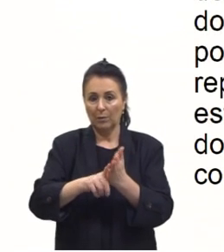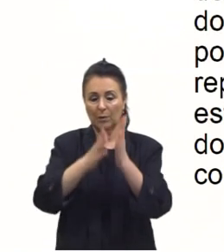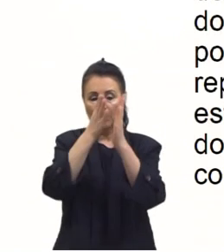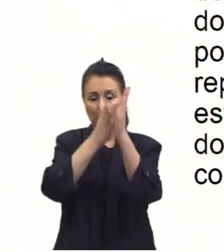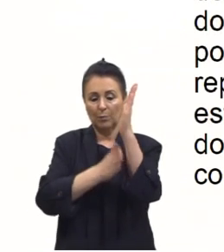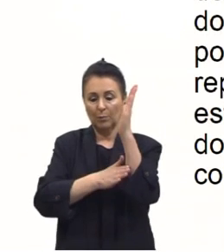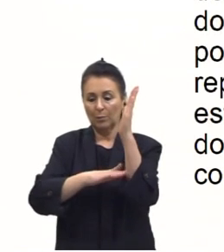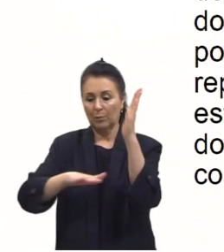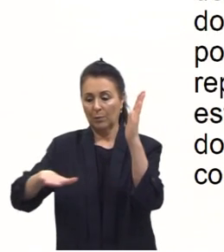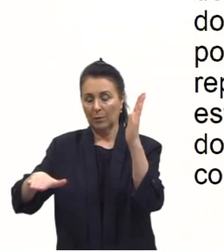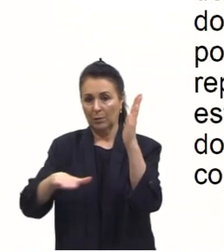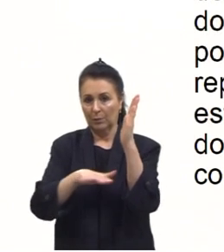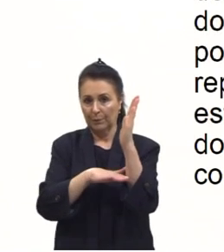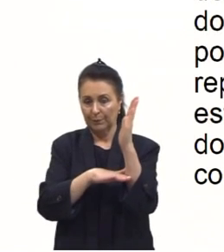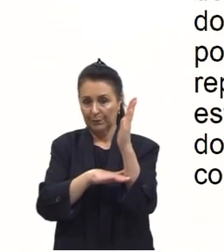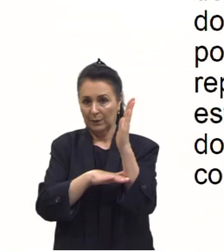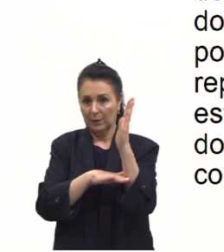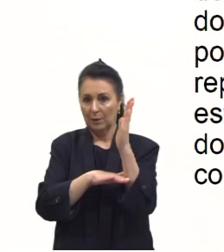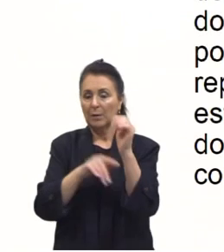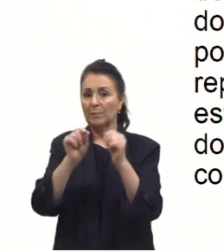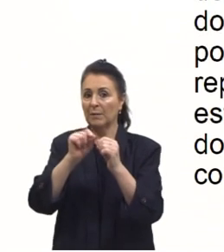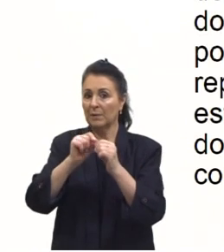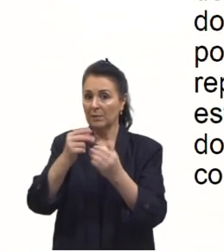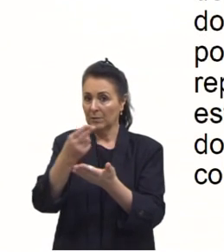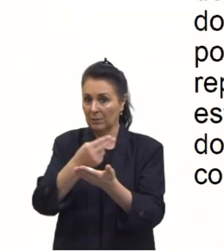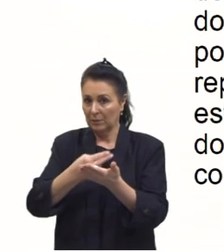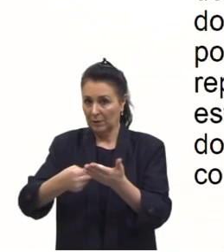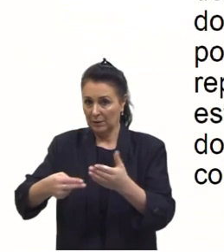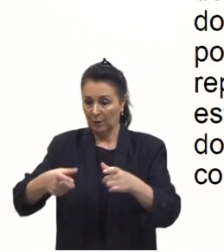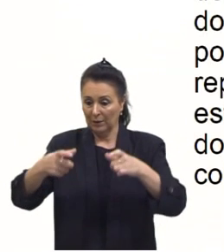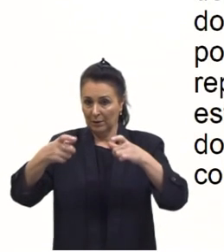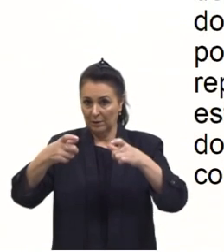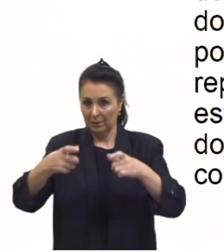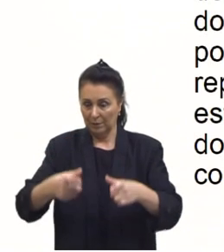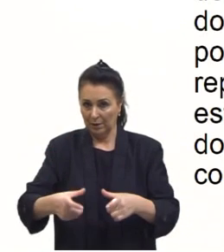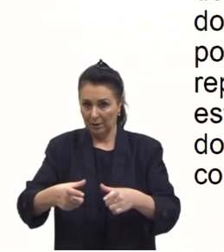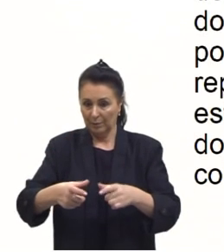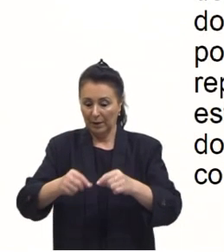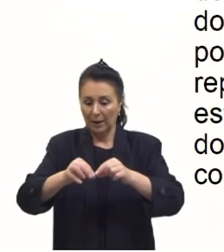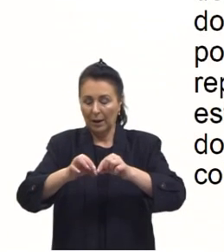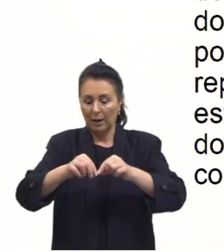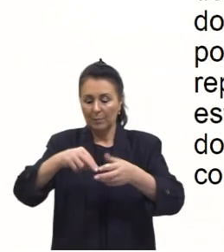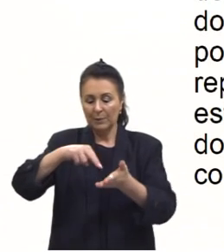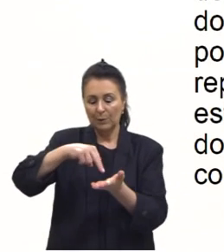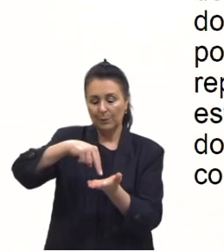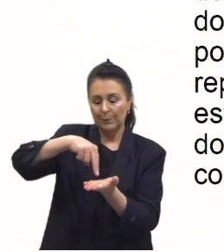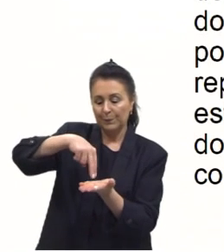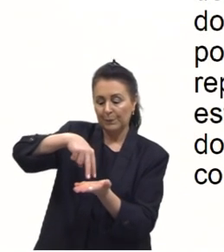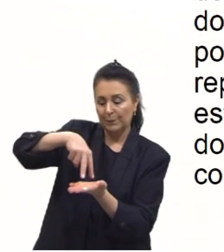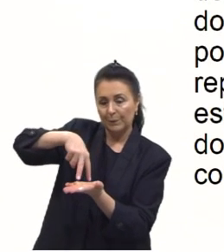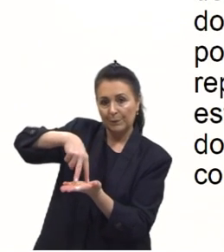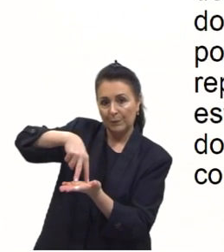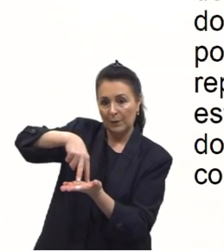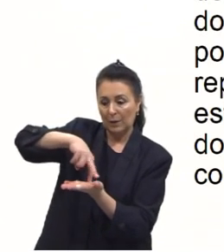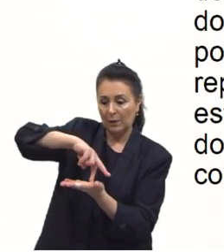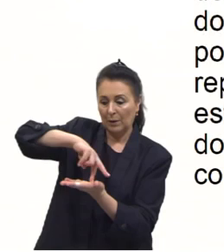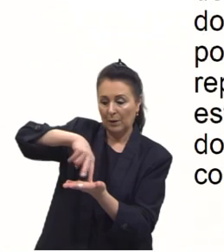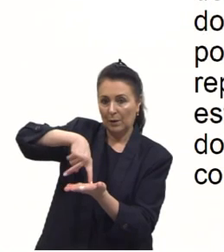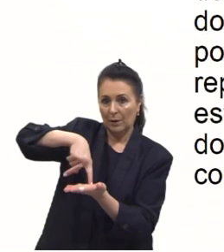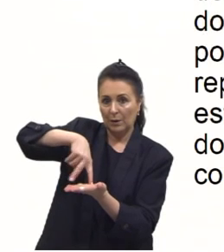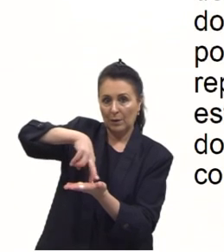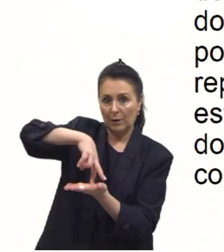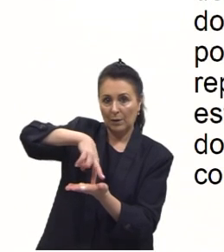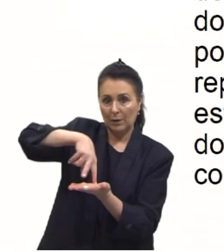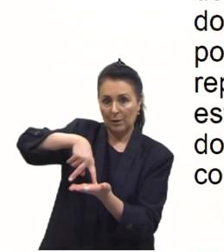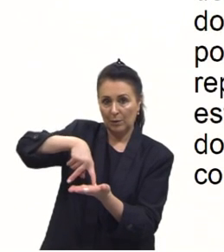para esboçar o desenho dessa tampa ela afastou as hastes do compasso de forma que o ângulo formado